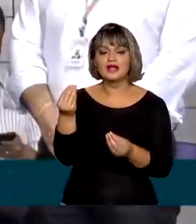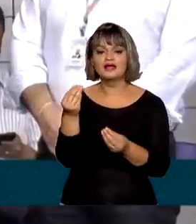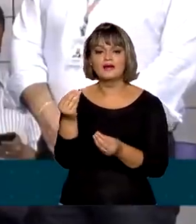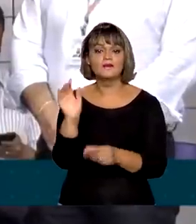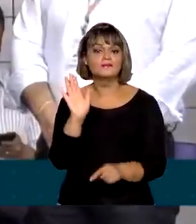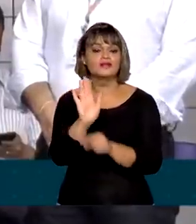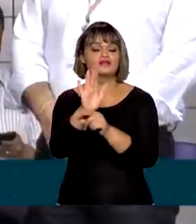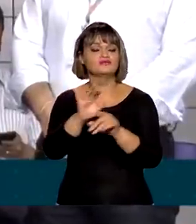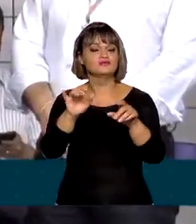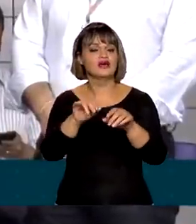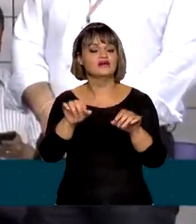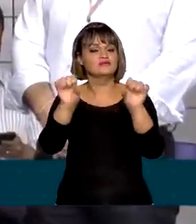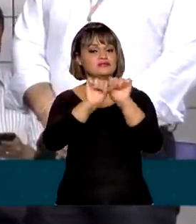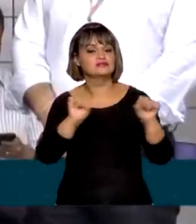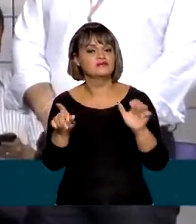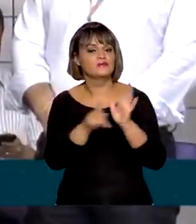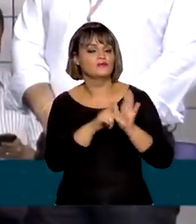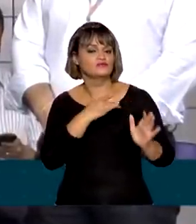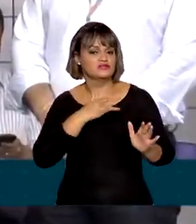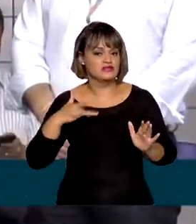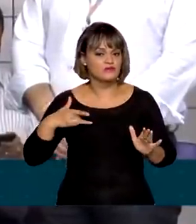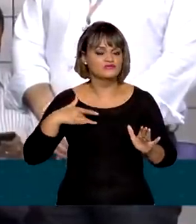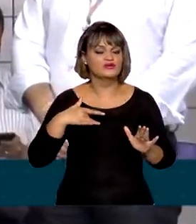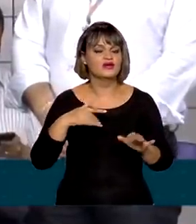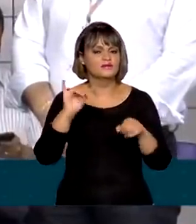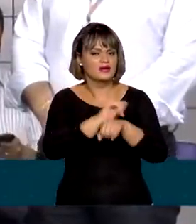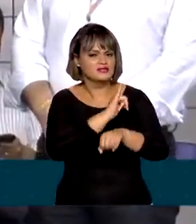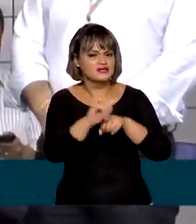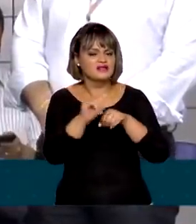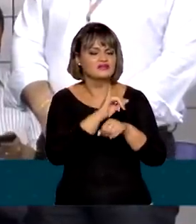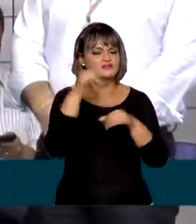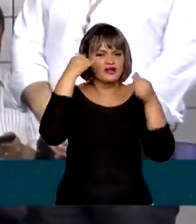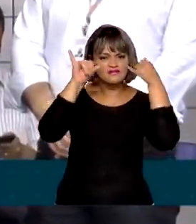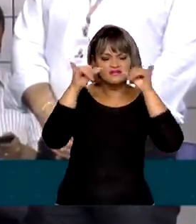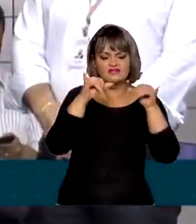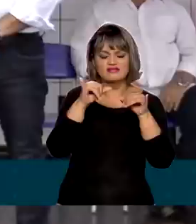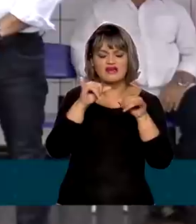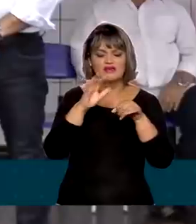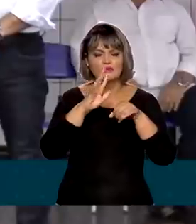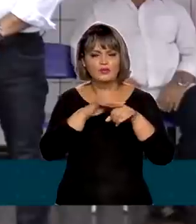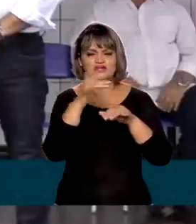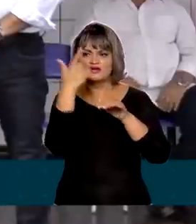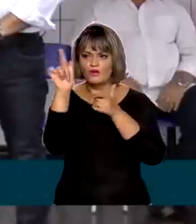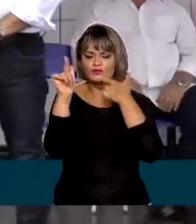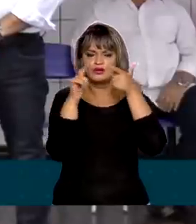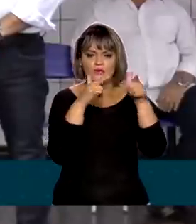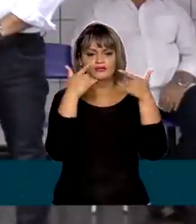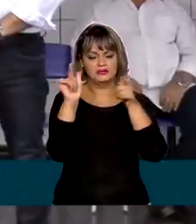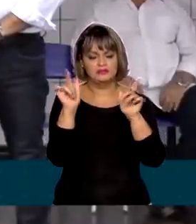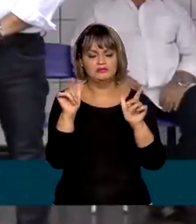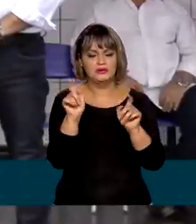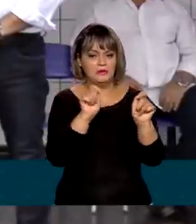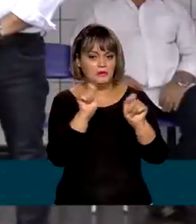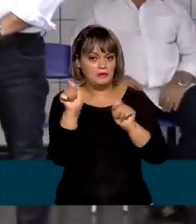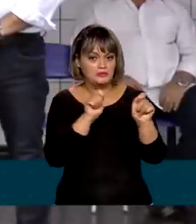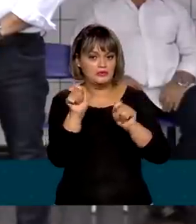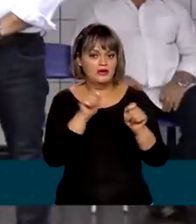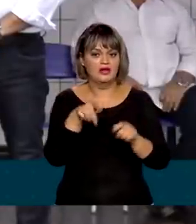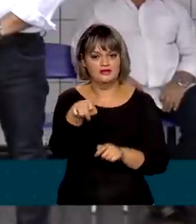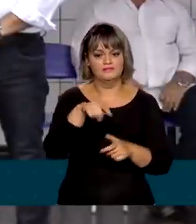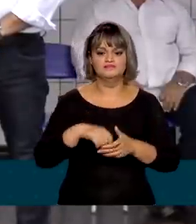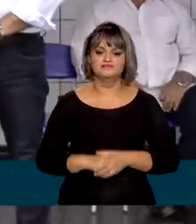fortalecer os sistemas de saúde e para implantar ações de prevenção de epidemias e outras doenças nas cidades